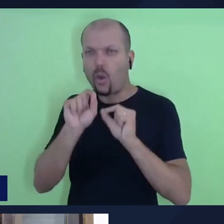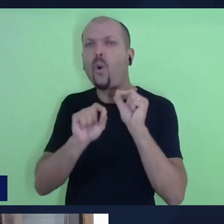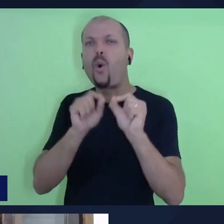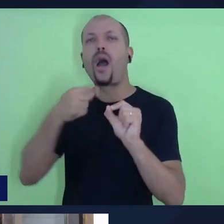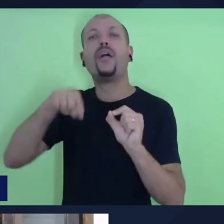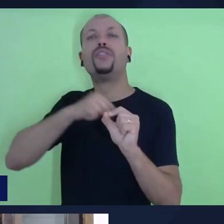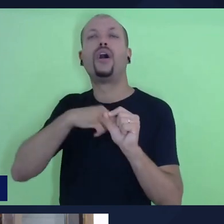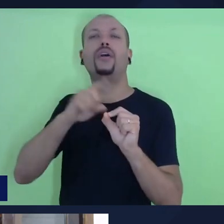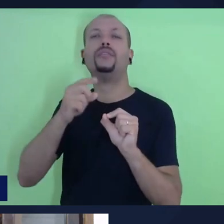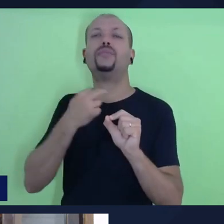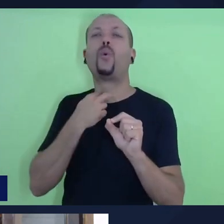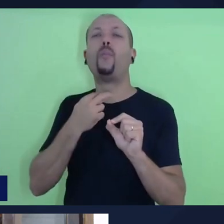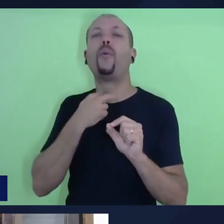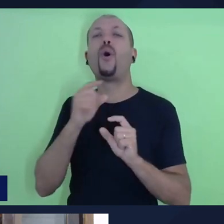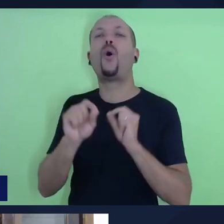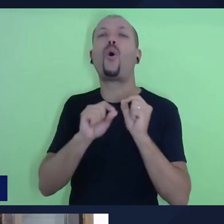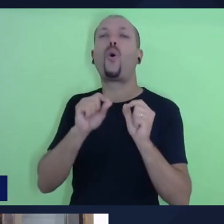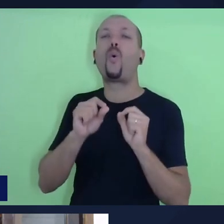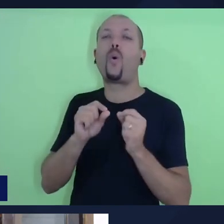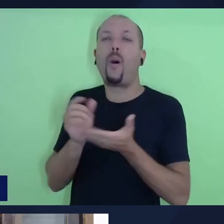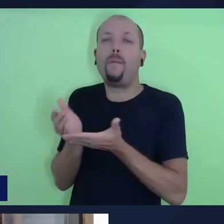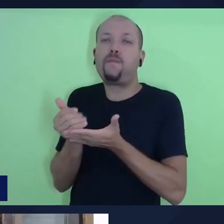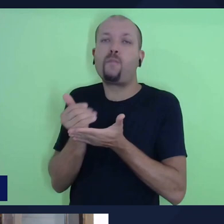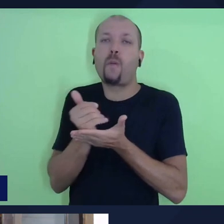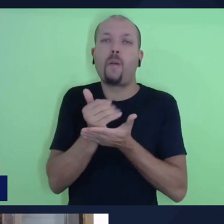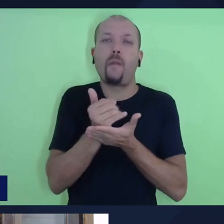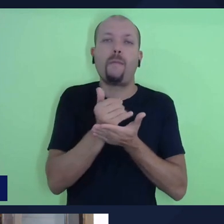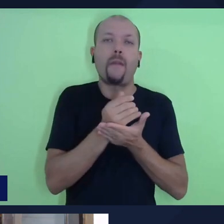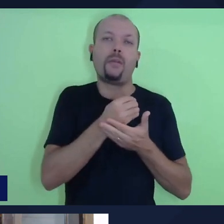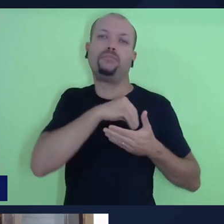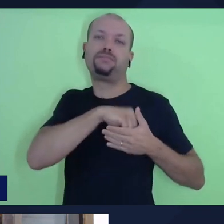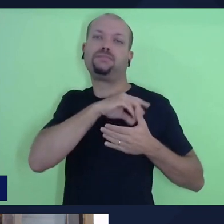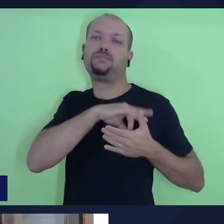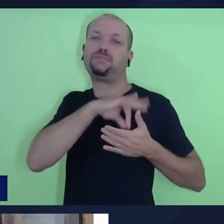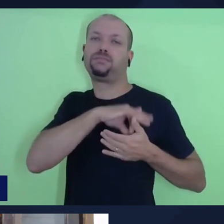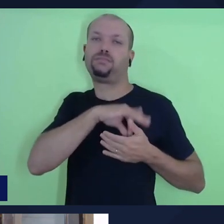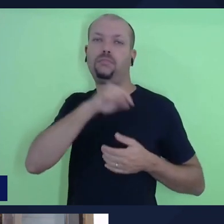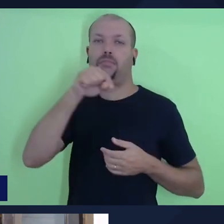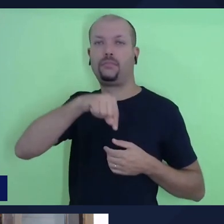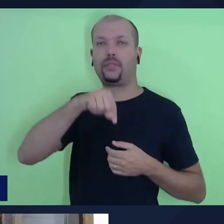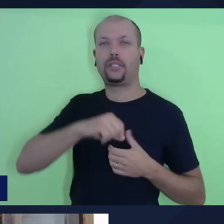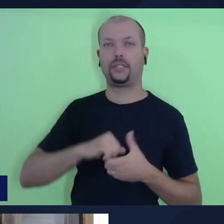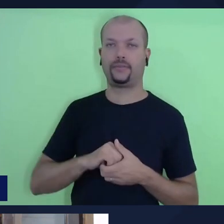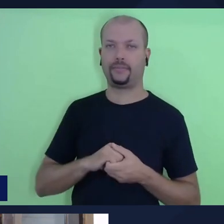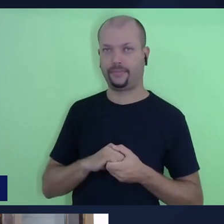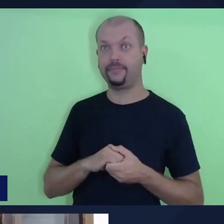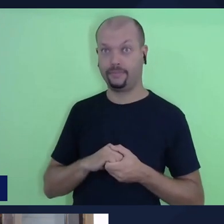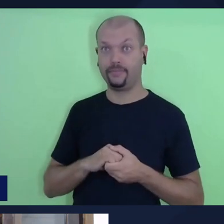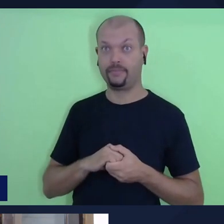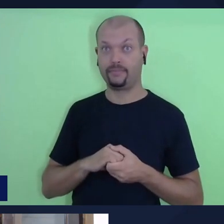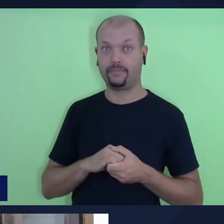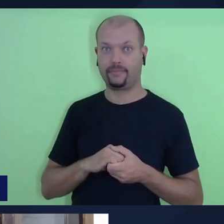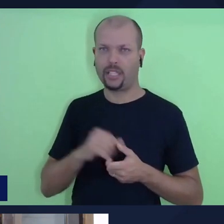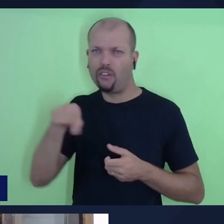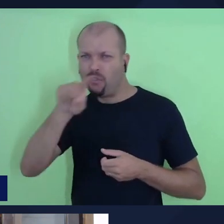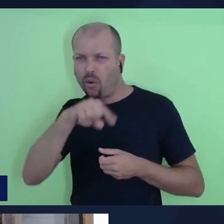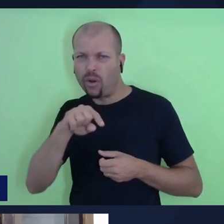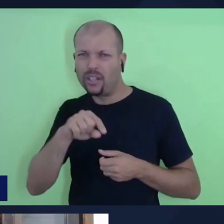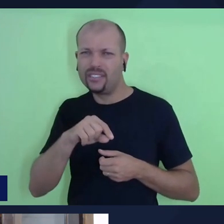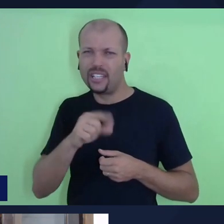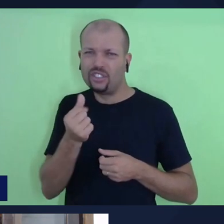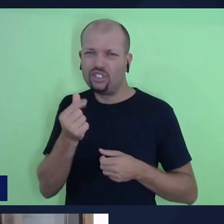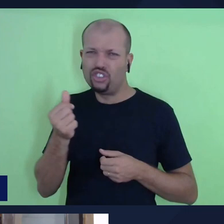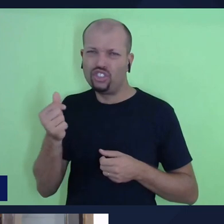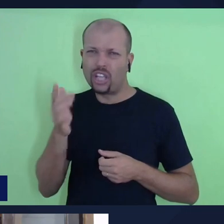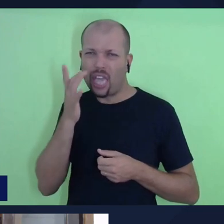deveríamos acumular tesouros sobre a terra. Ele diz no verso 19, não acumuleis vós outros tesouros sobre a